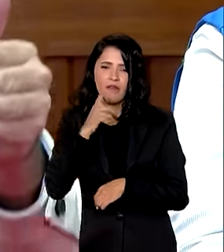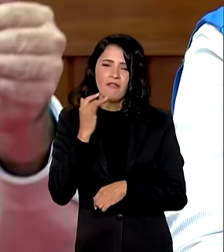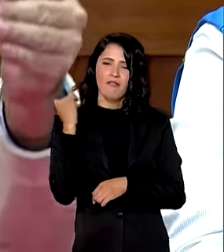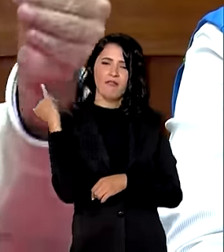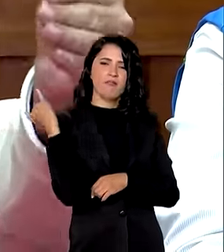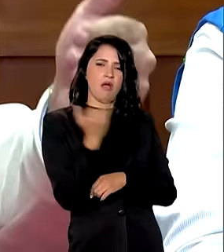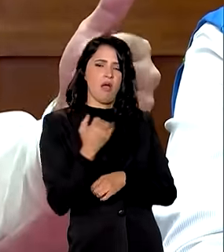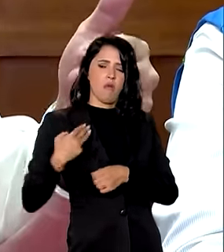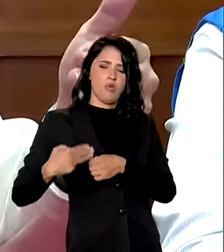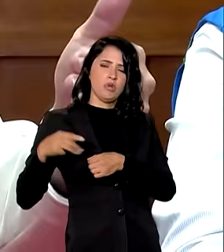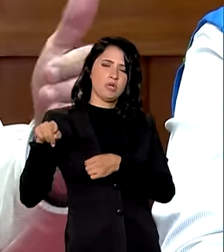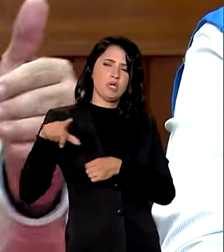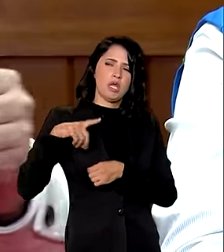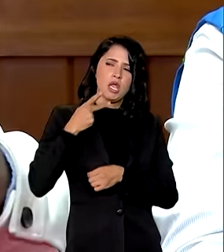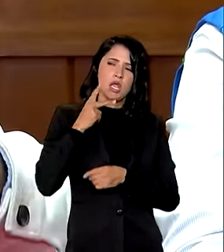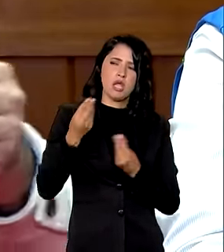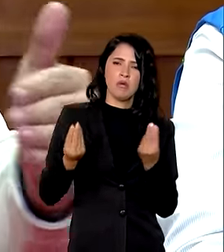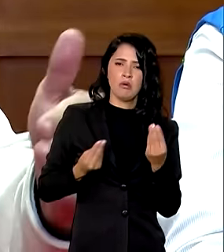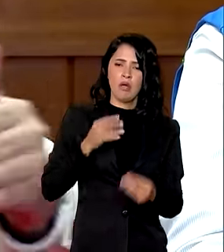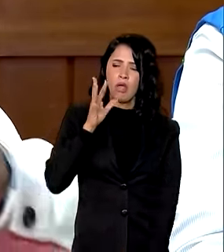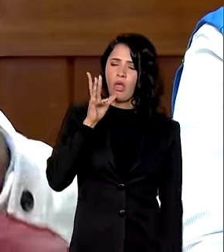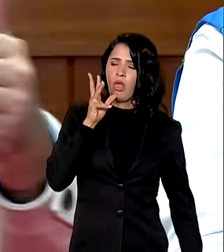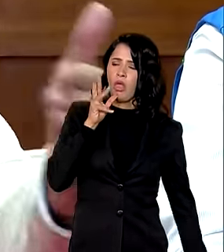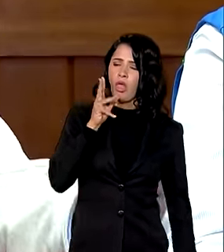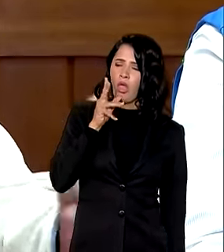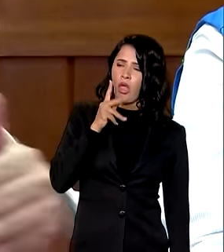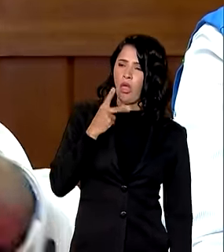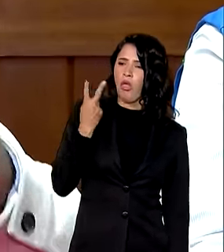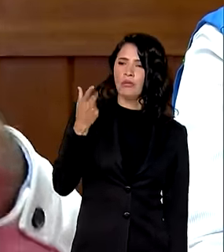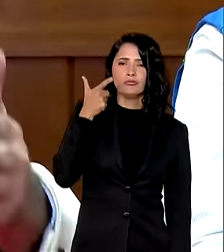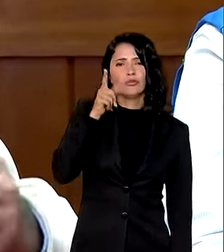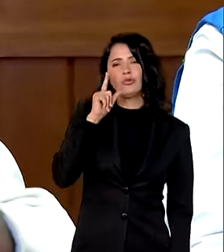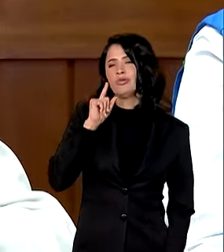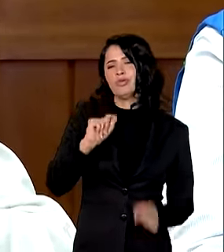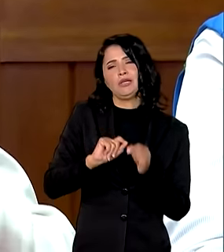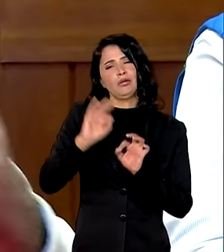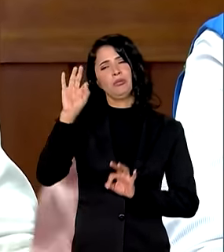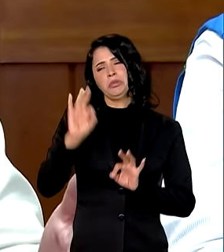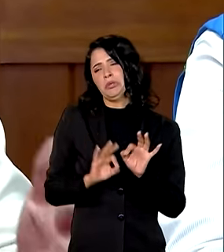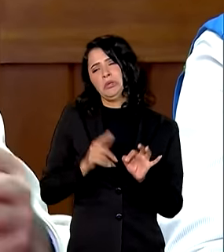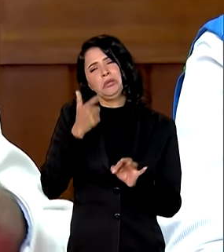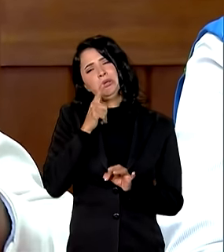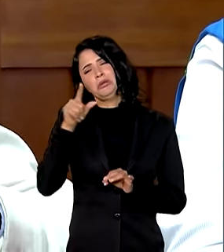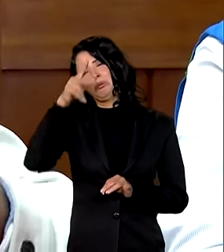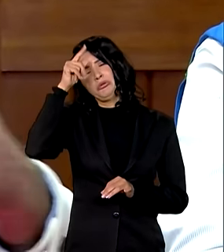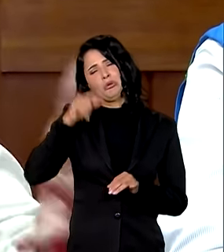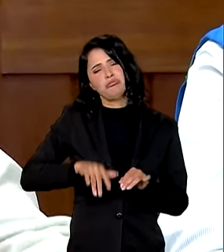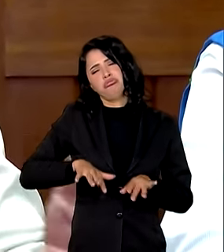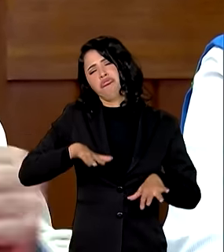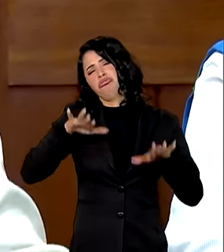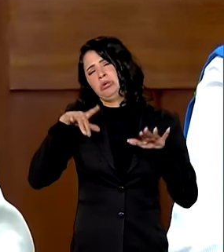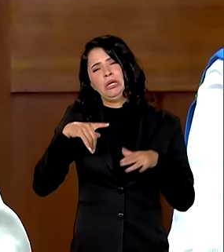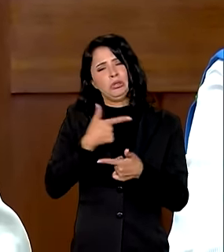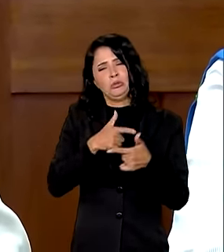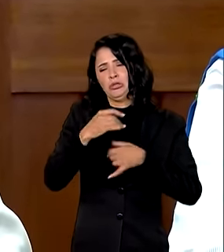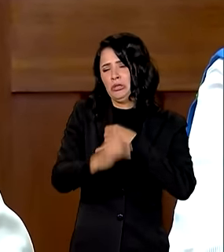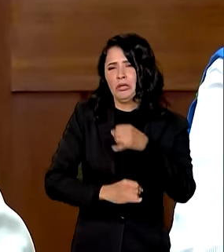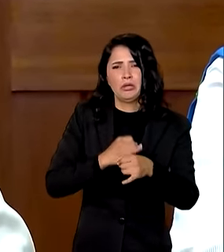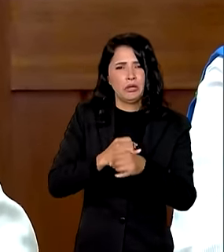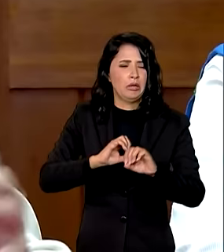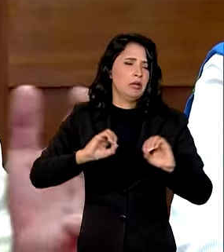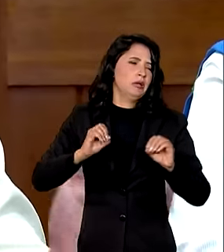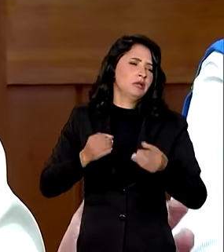que nenhum município demorou 2 dias olha o município não conseguiu fazer o plano nós estávamos com a prefeitura inundada nós estávamos sem internet